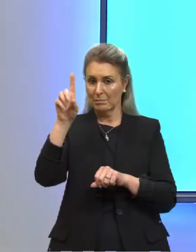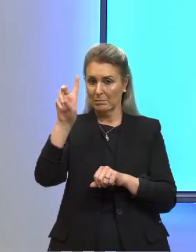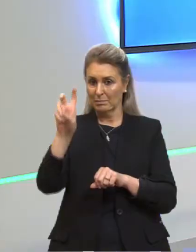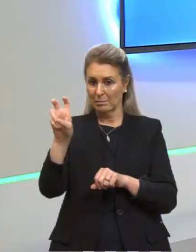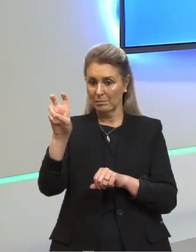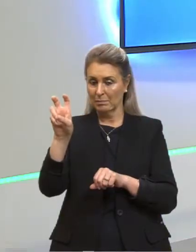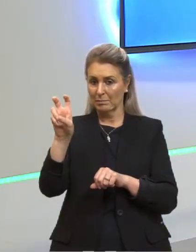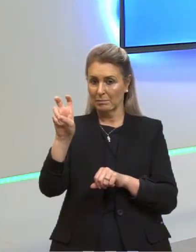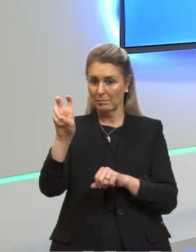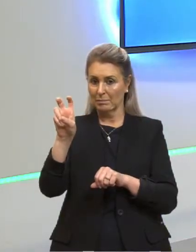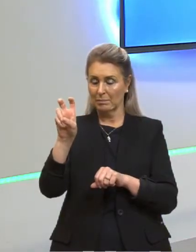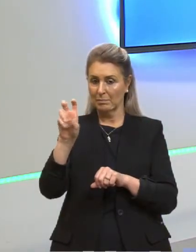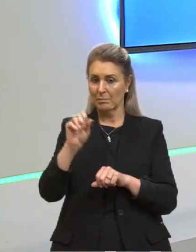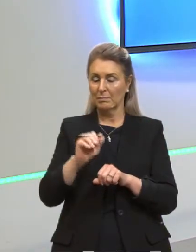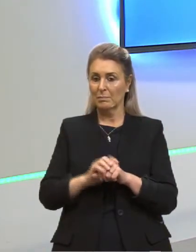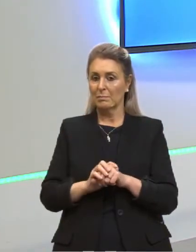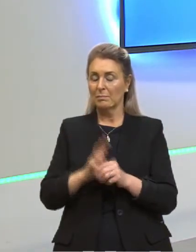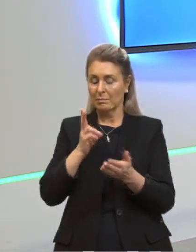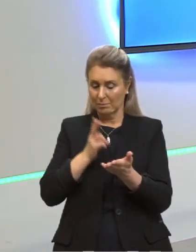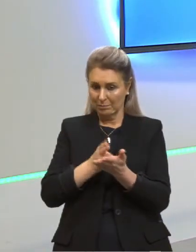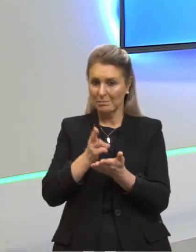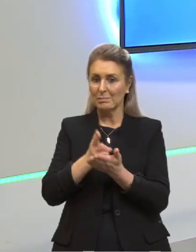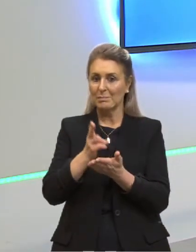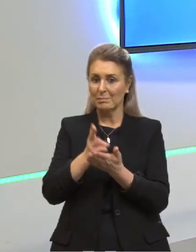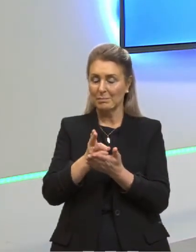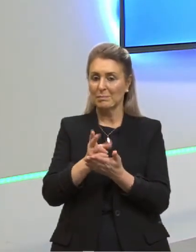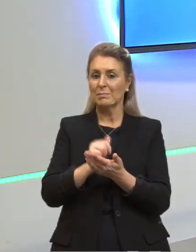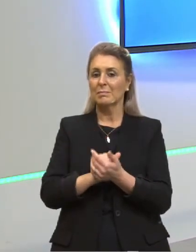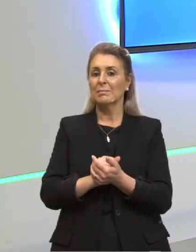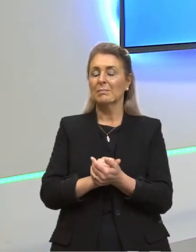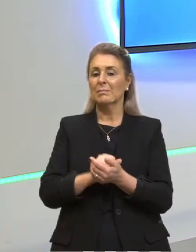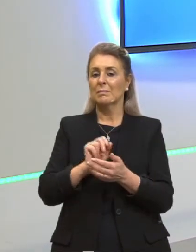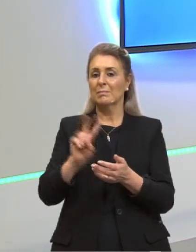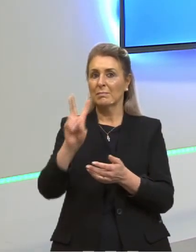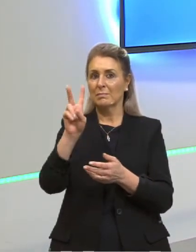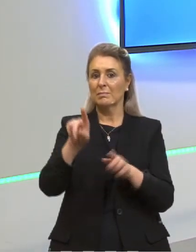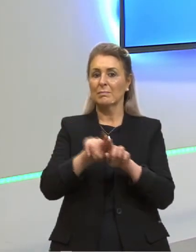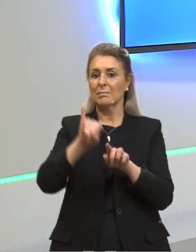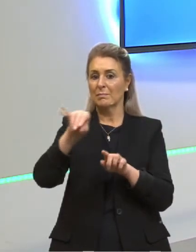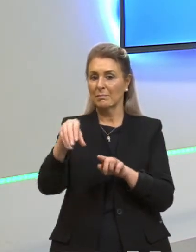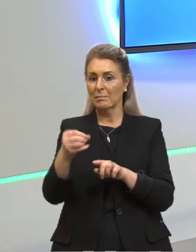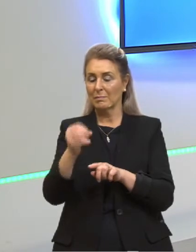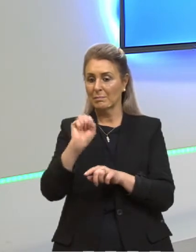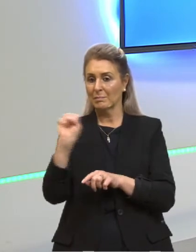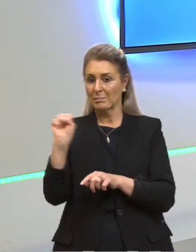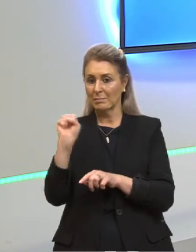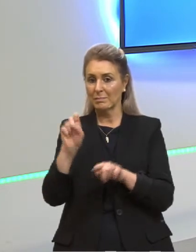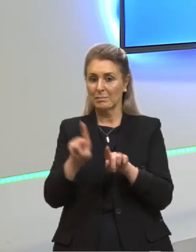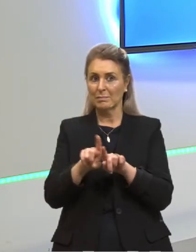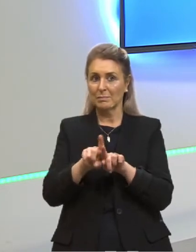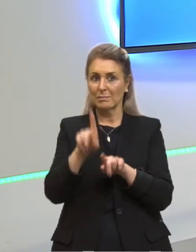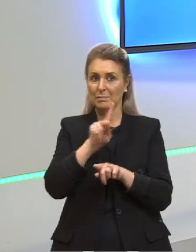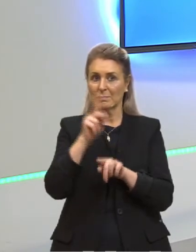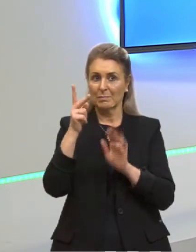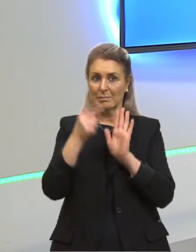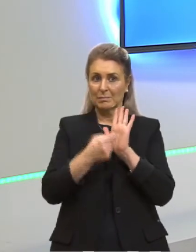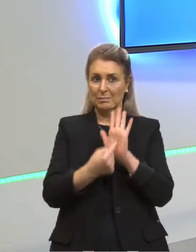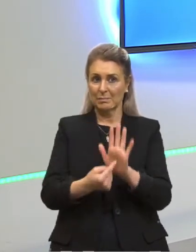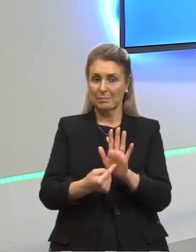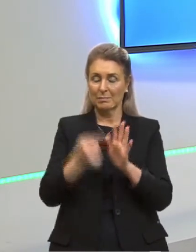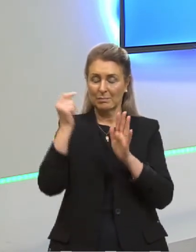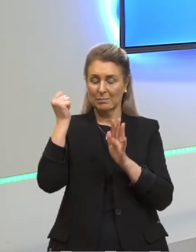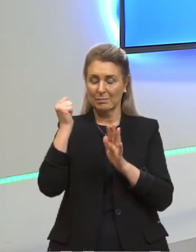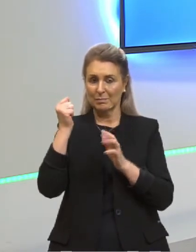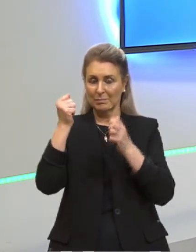Então, a constante de Planck tem esses valores em outras unidades, joules de segundo é o que a gente conhece, que a gente viu